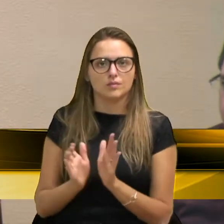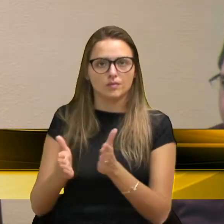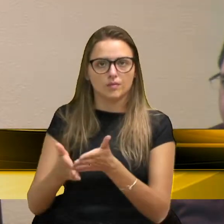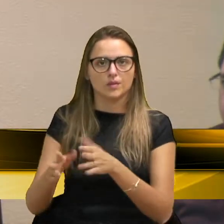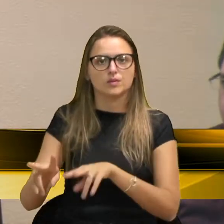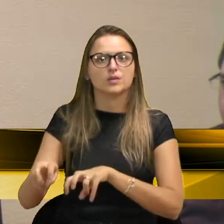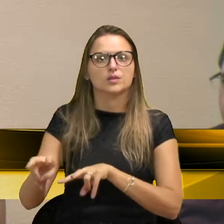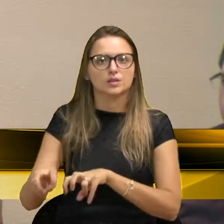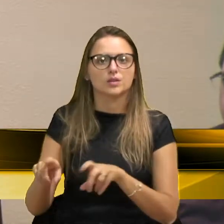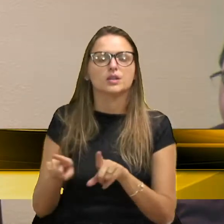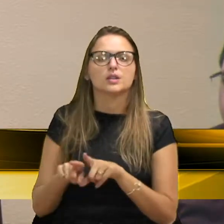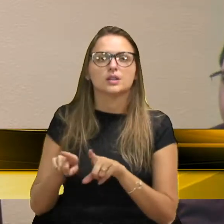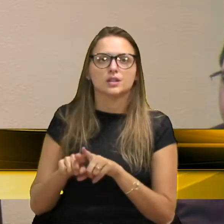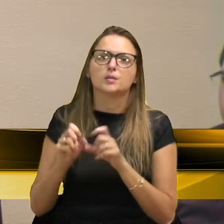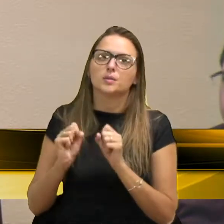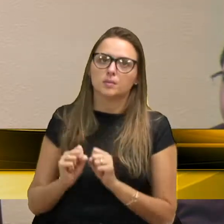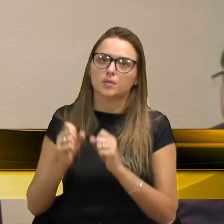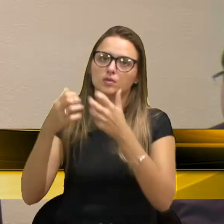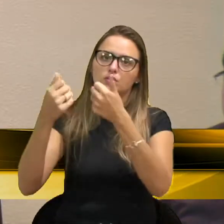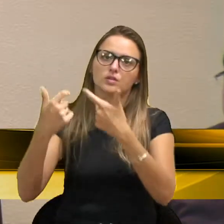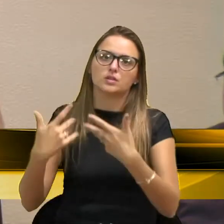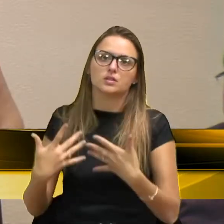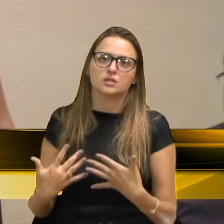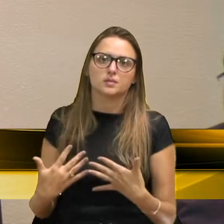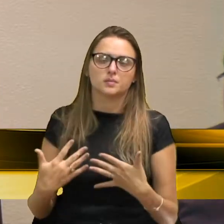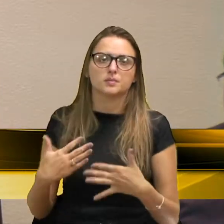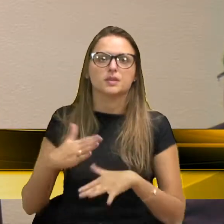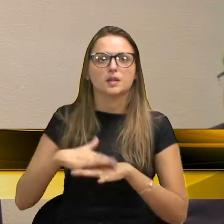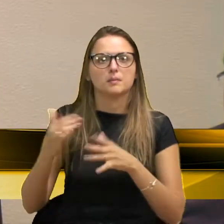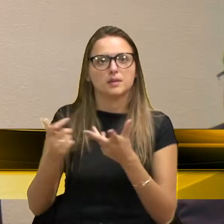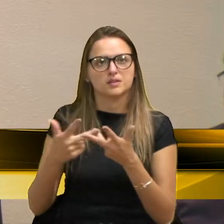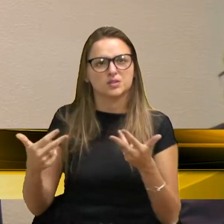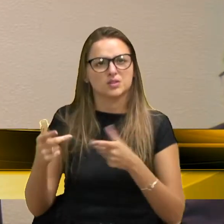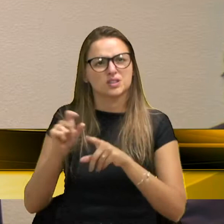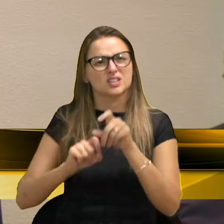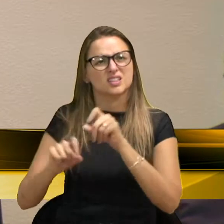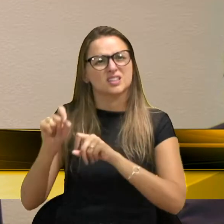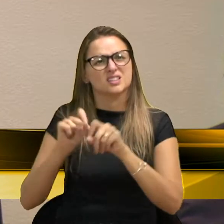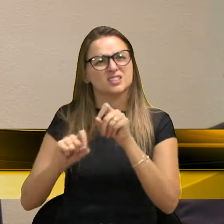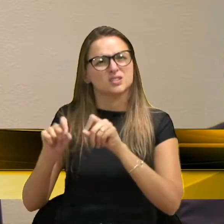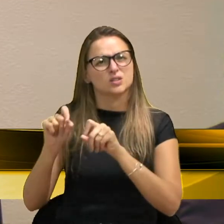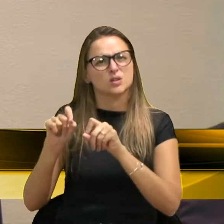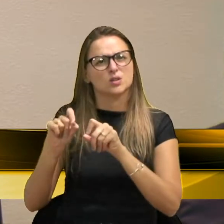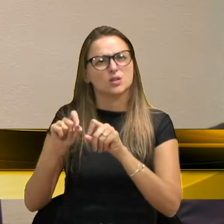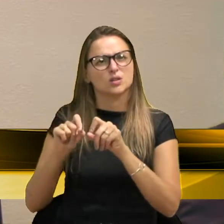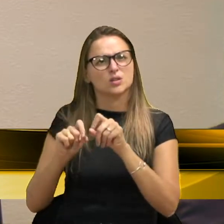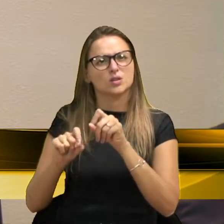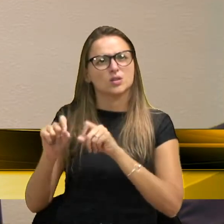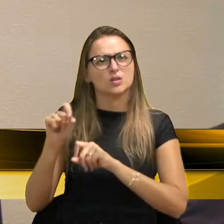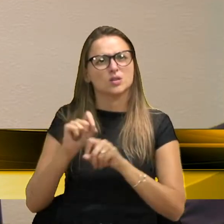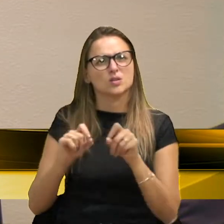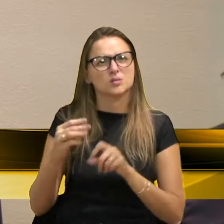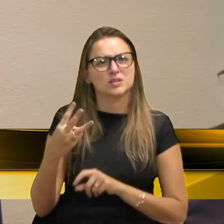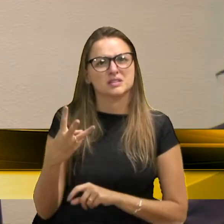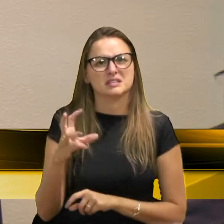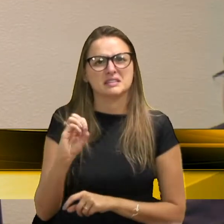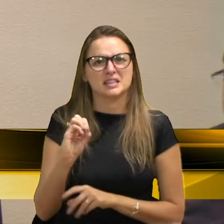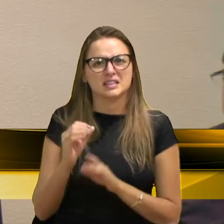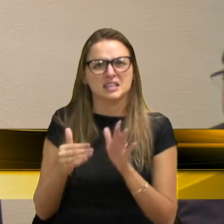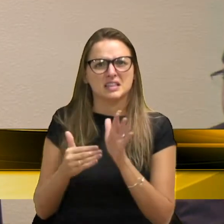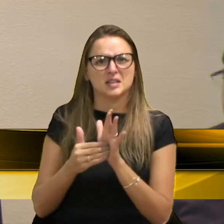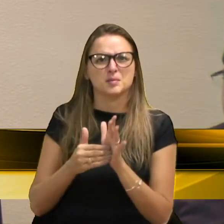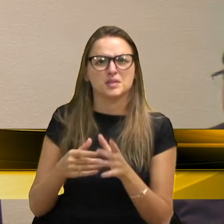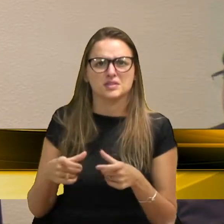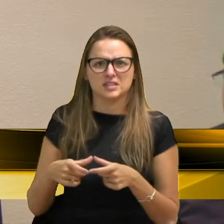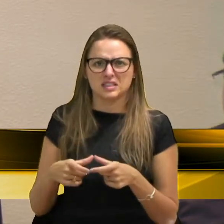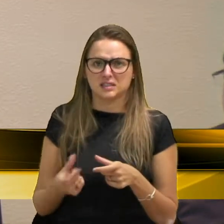penso que também possa trazer alguma informação, em relação a essa questão dos 30 compras por dia, eu acho bem